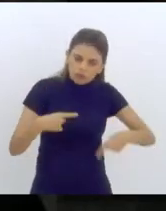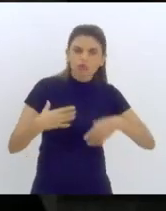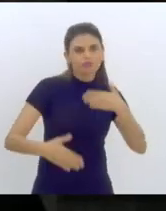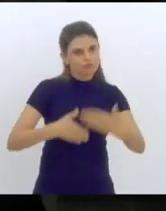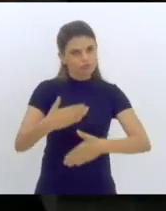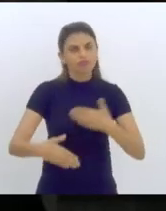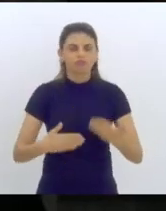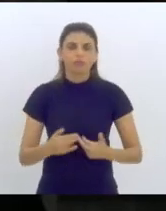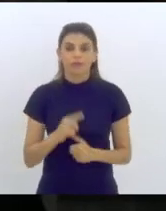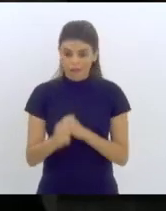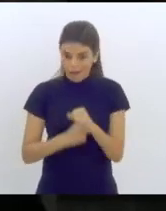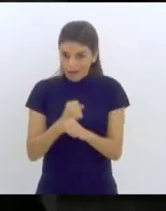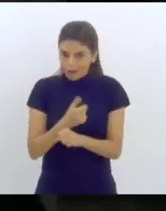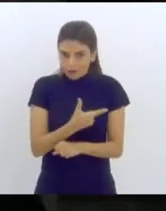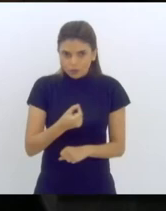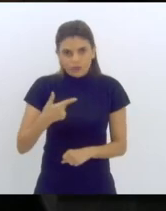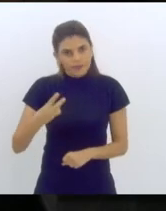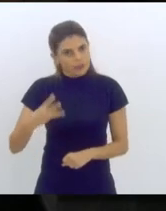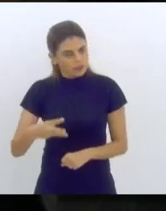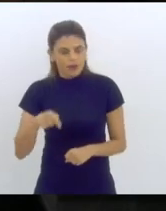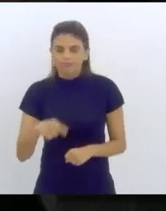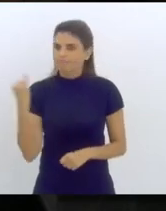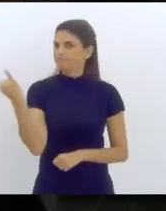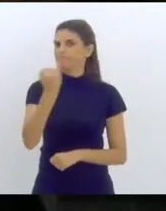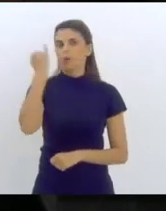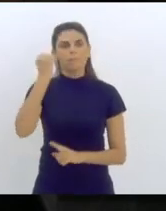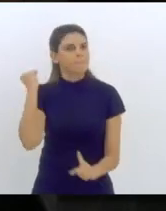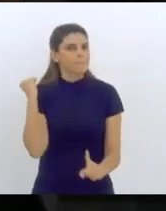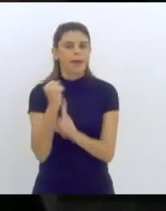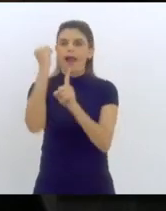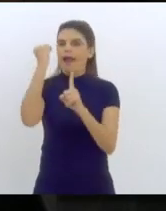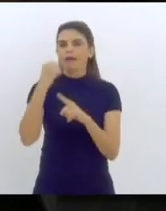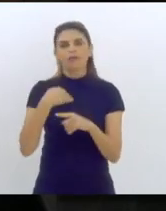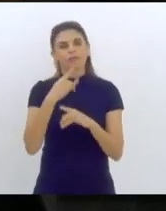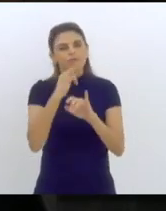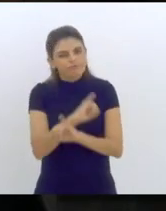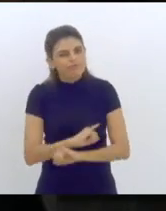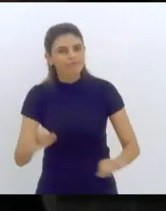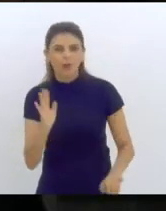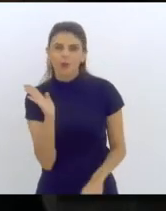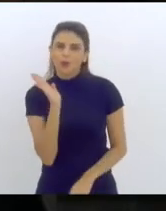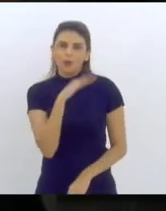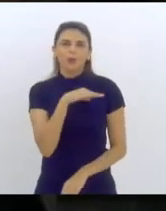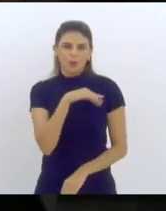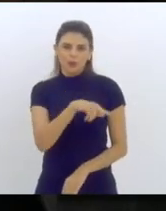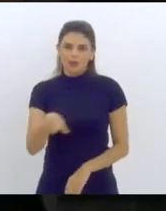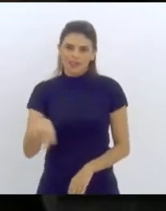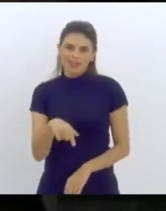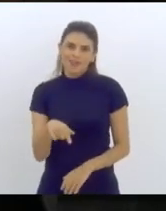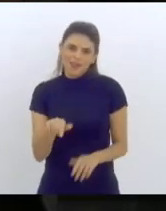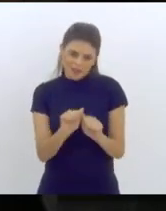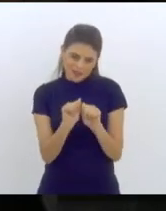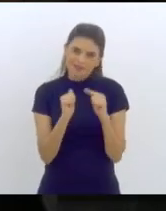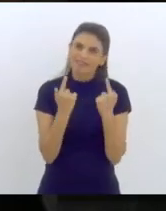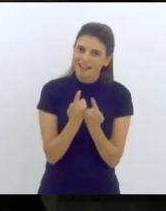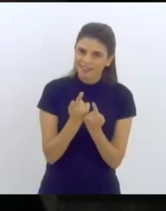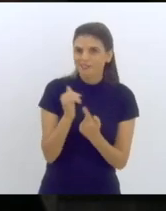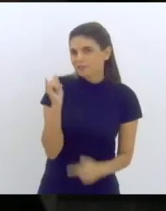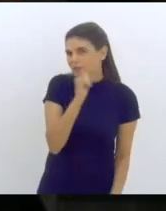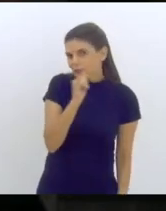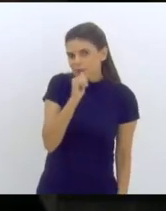tomadas. Então, eu queria trazer essa notícia ao Parlamento Fluminense,